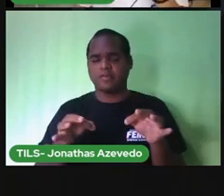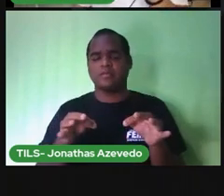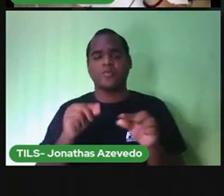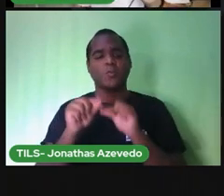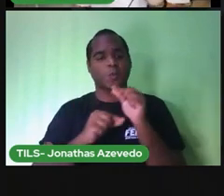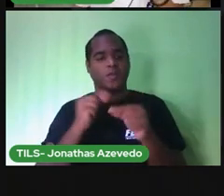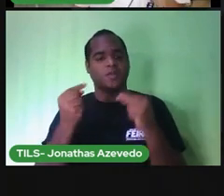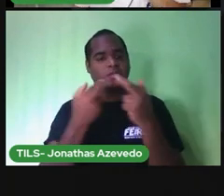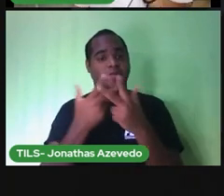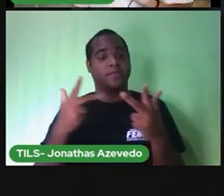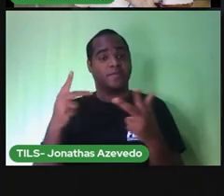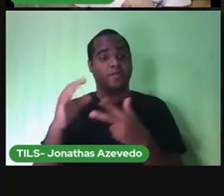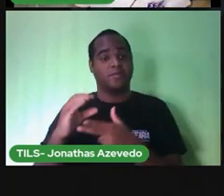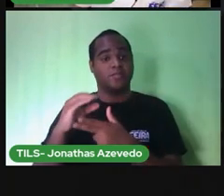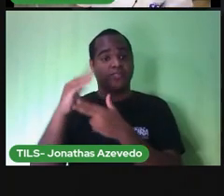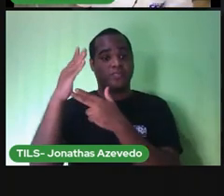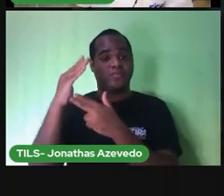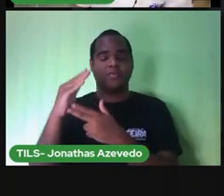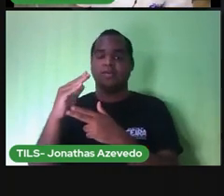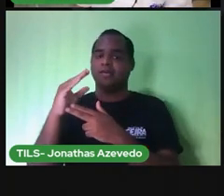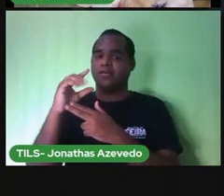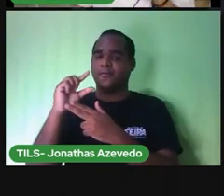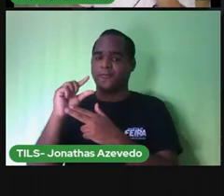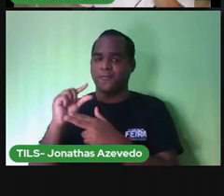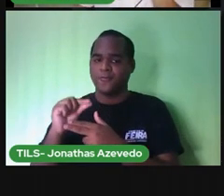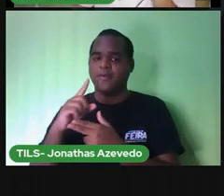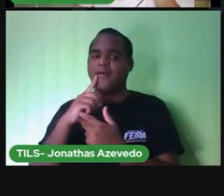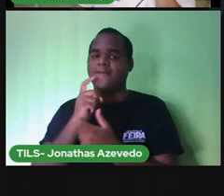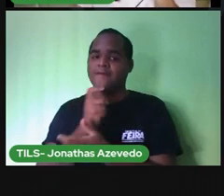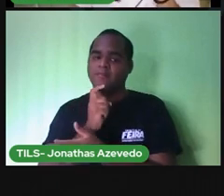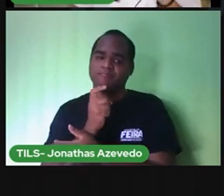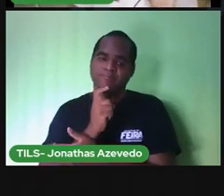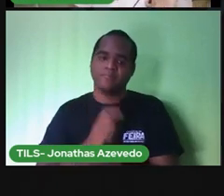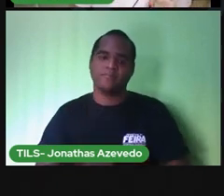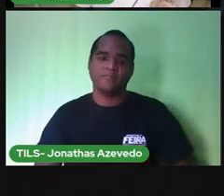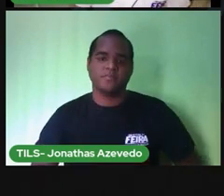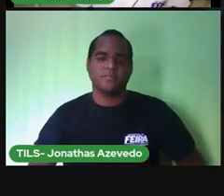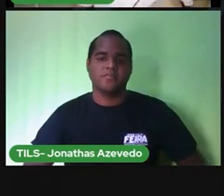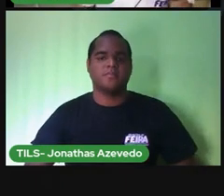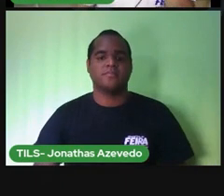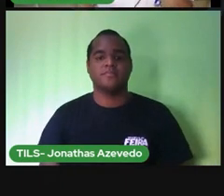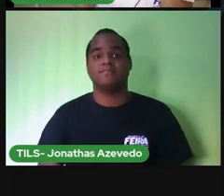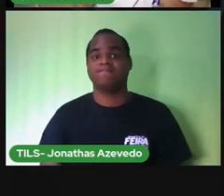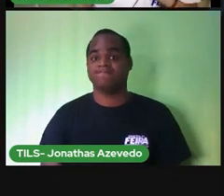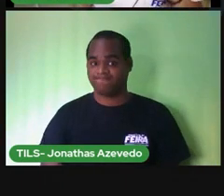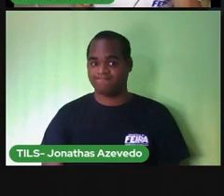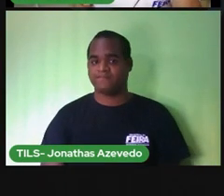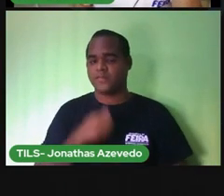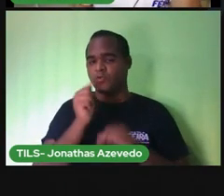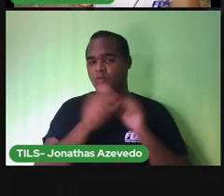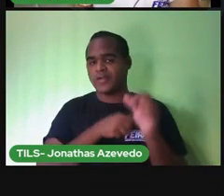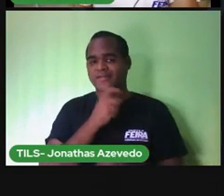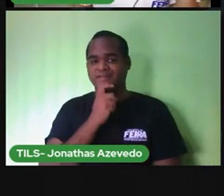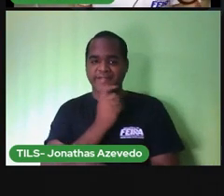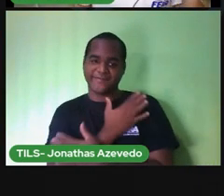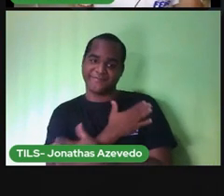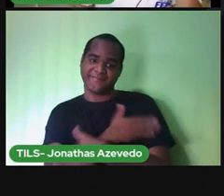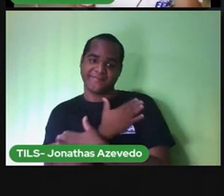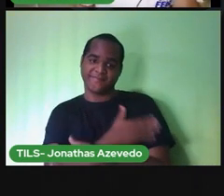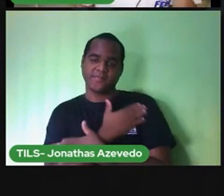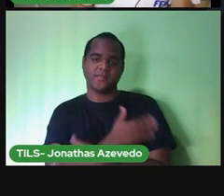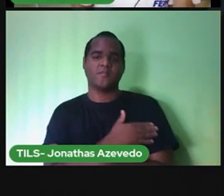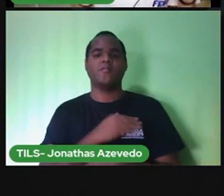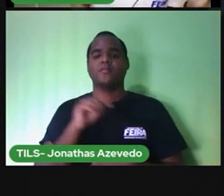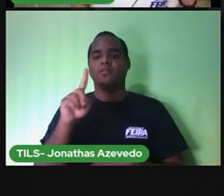causa das temperaturas mais baixas. E o inverno. Olha só, a gente leu